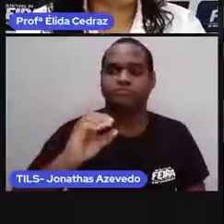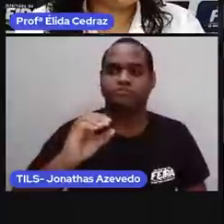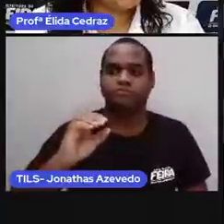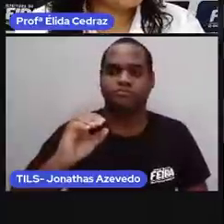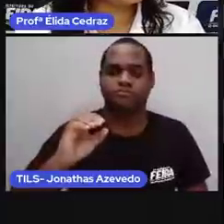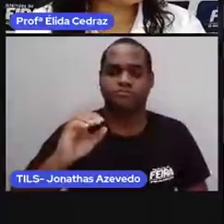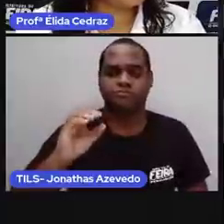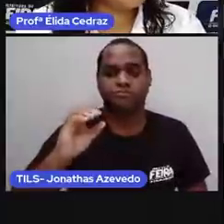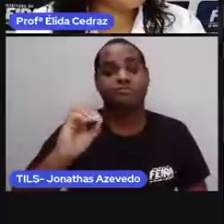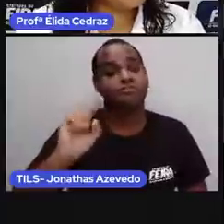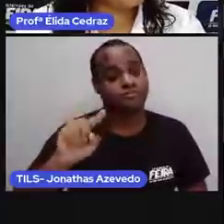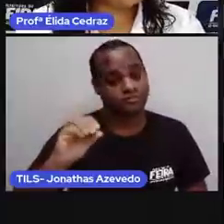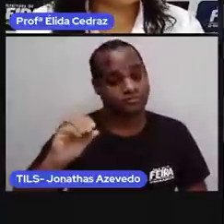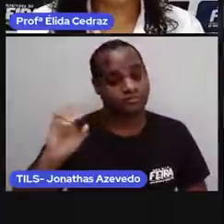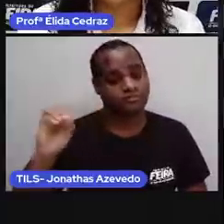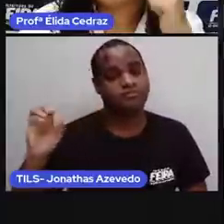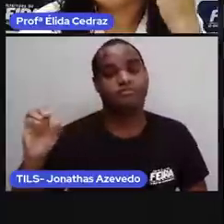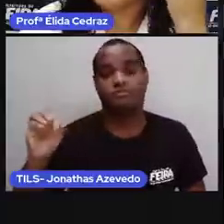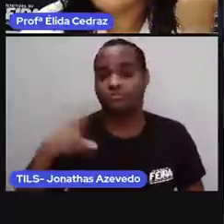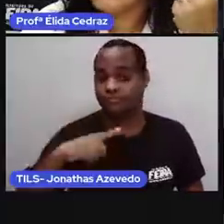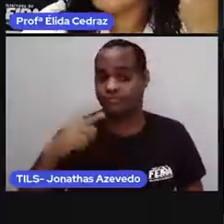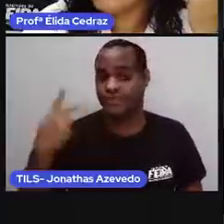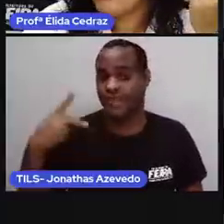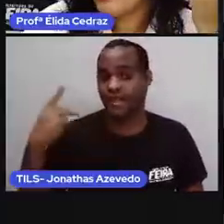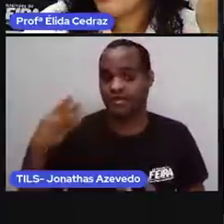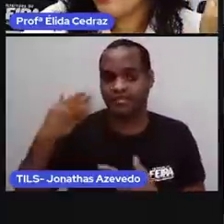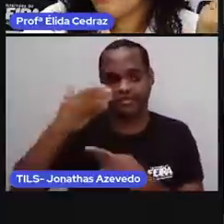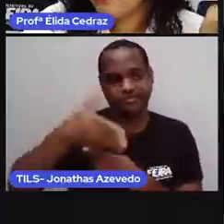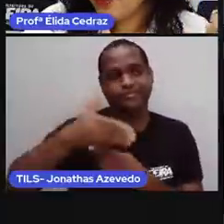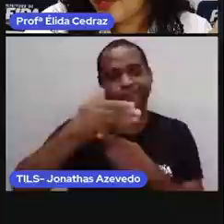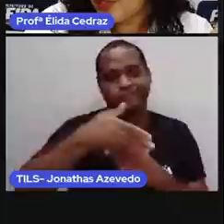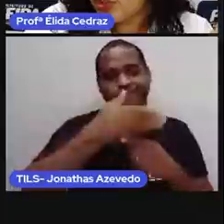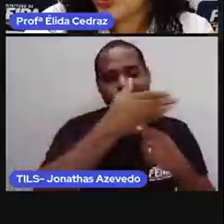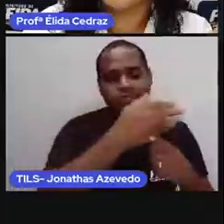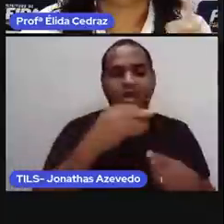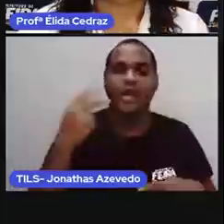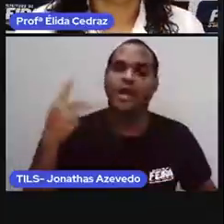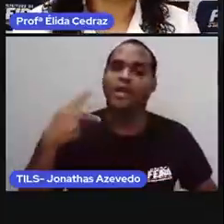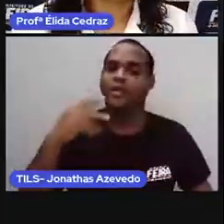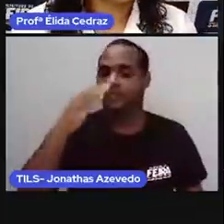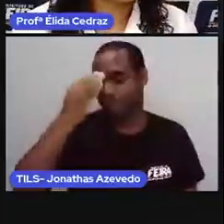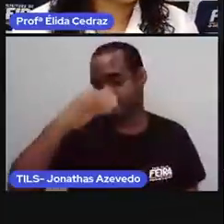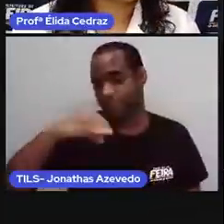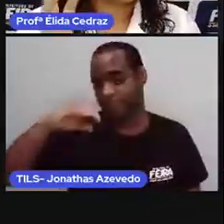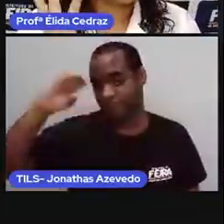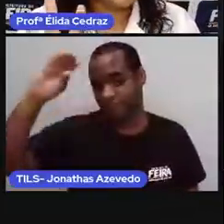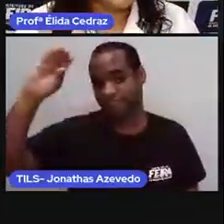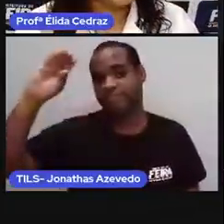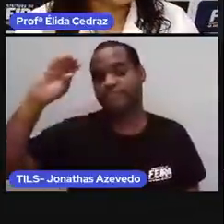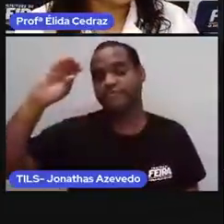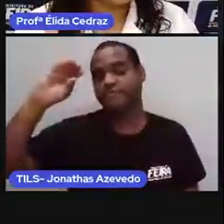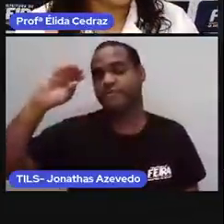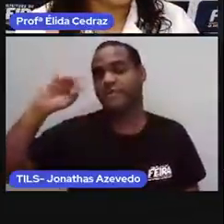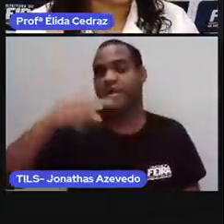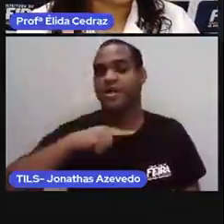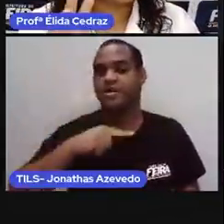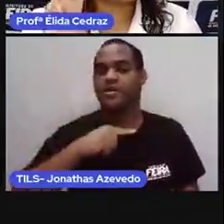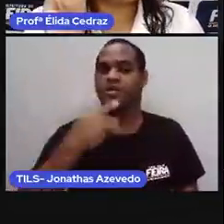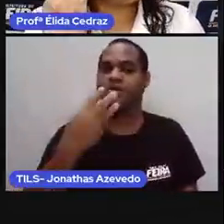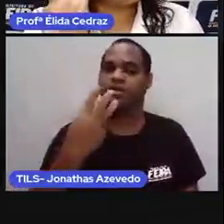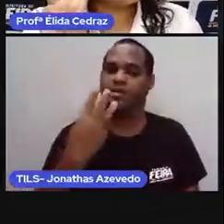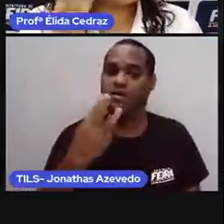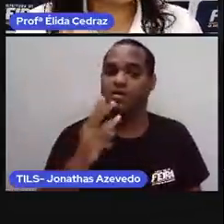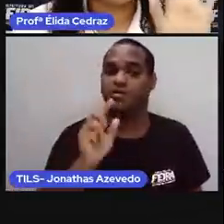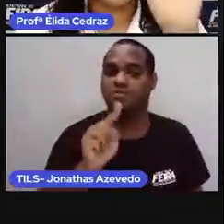O peso da baleia. E um elefante pesa três toneladas.